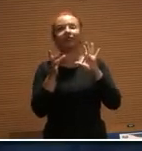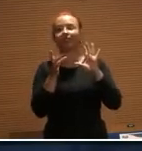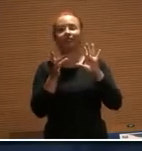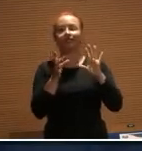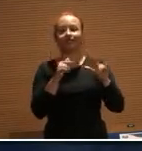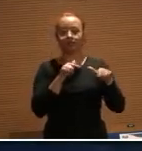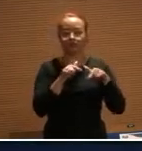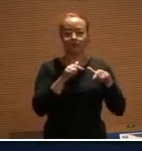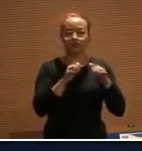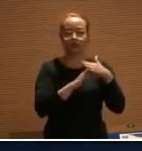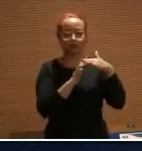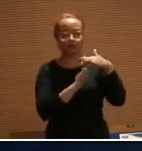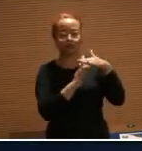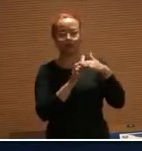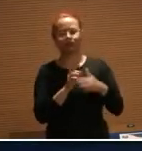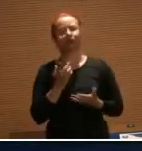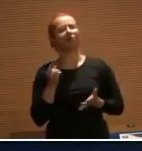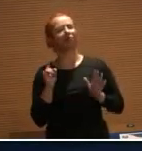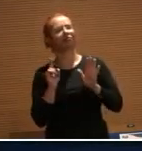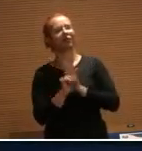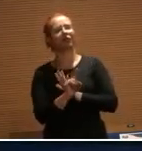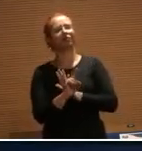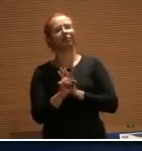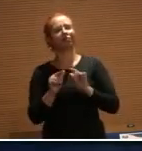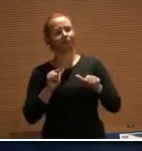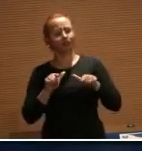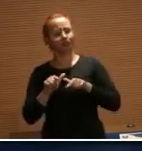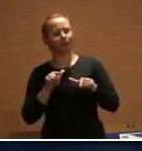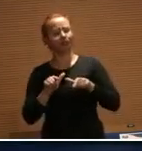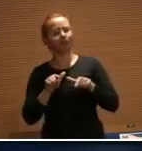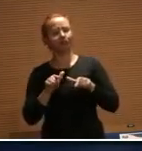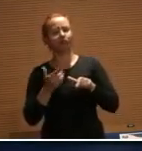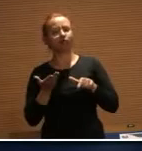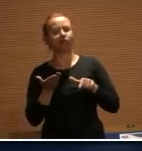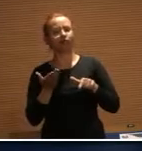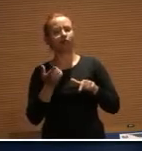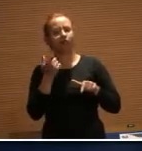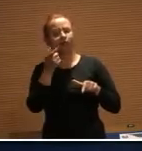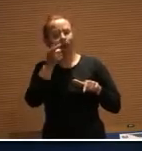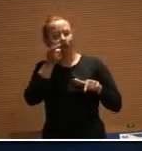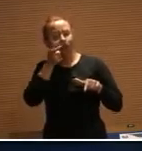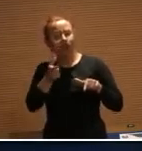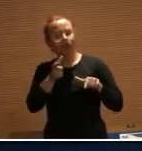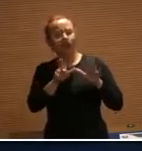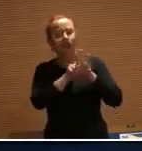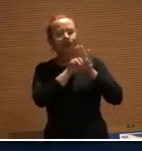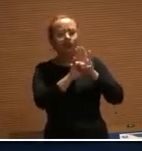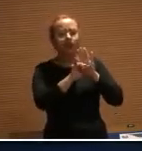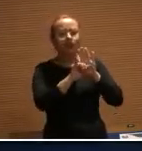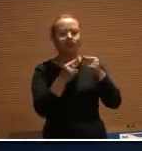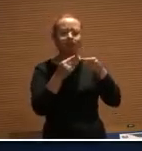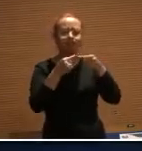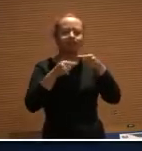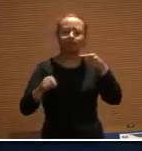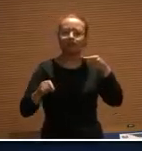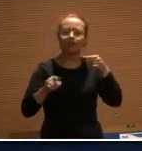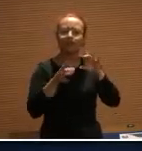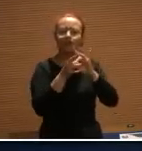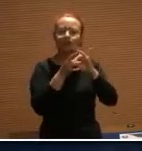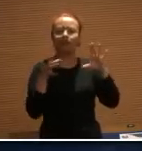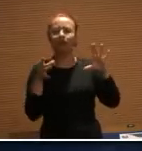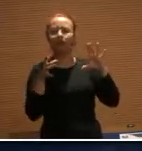E aí a gente questiona, o Ministério Público do Trabalho sempre vem questionando. Qual é o interesse da legislação dizer que não vai ter vínculo empregado?